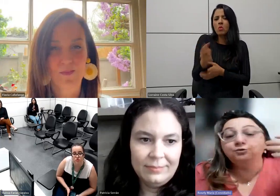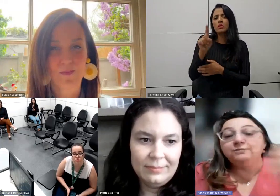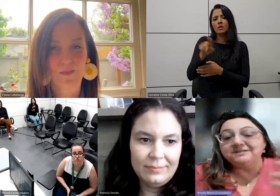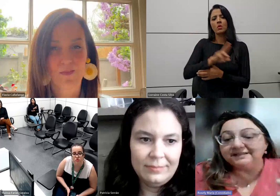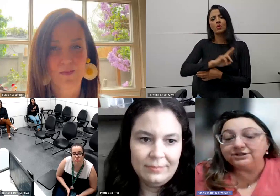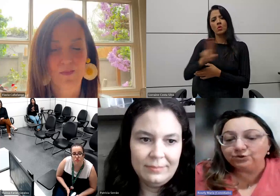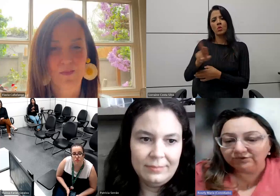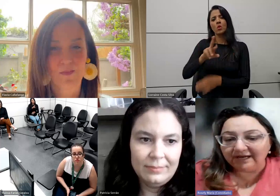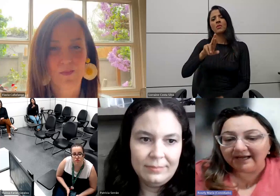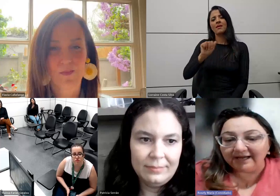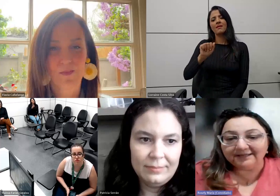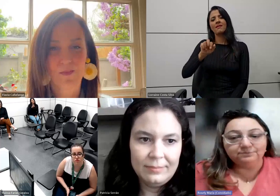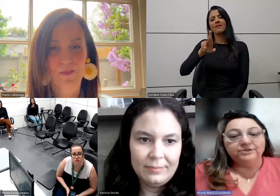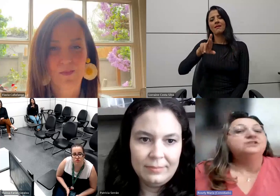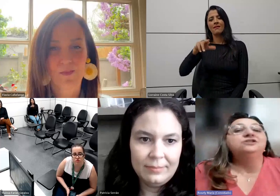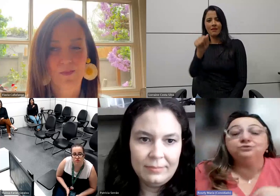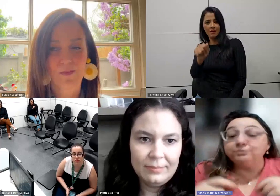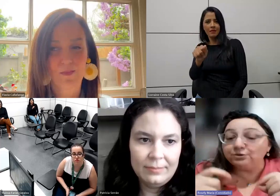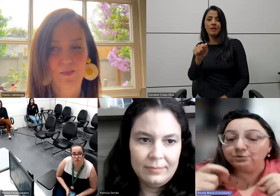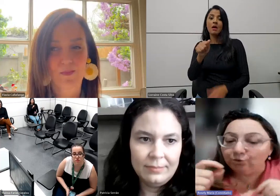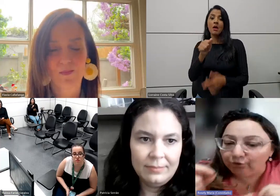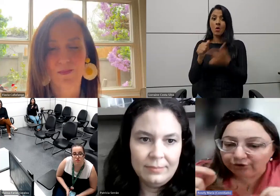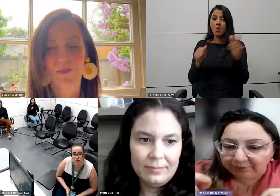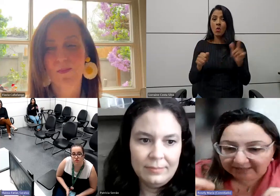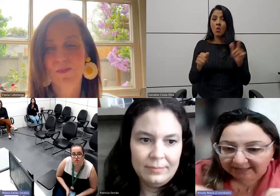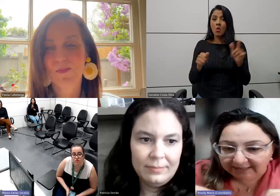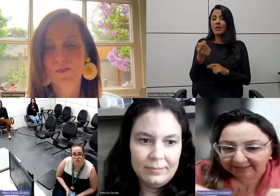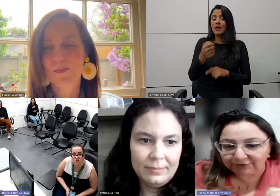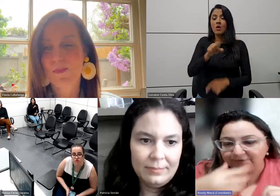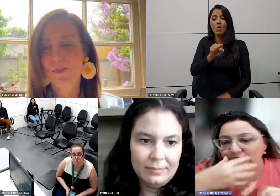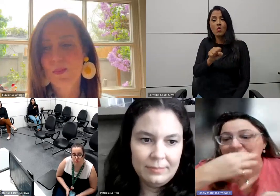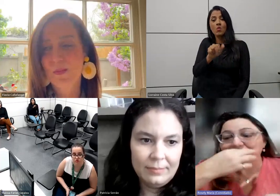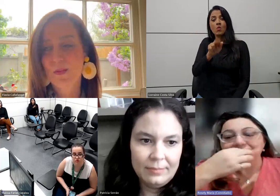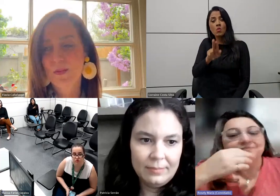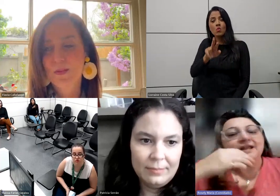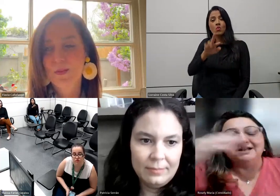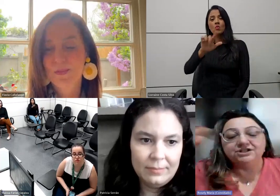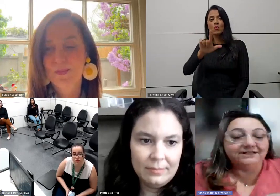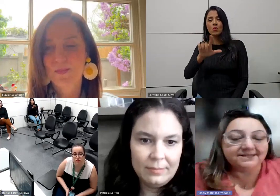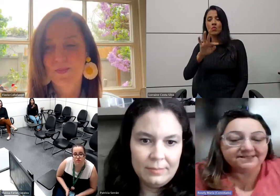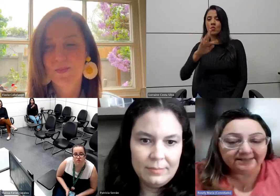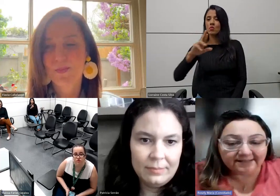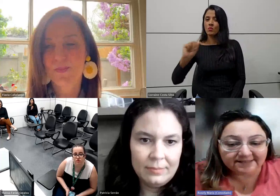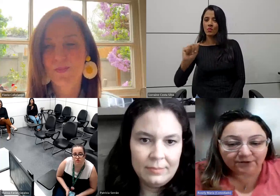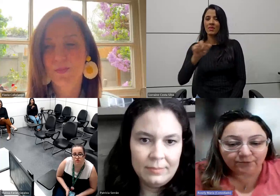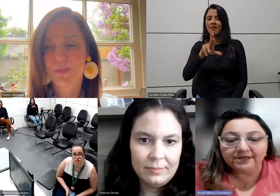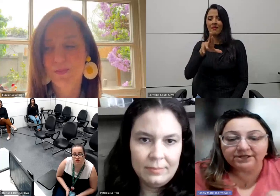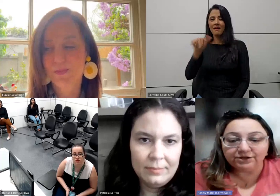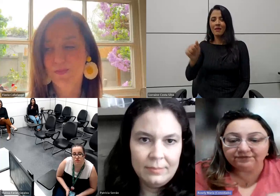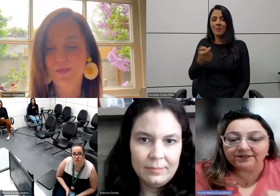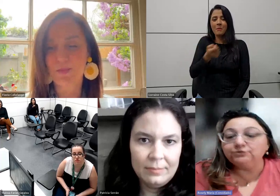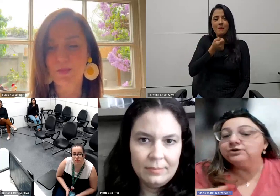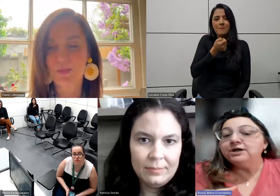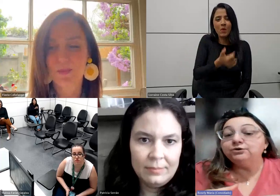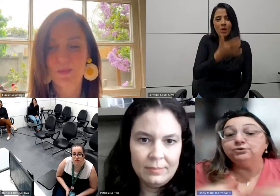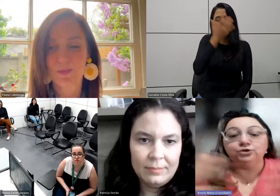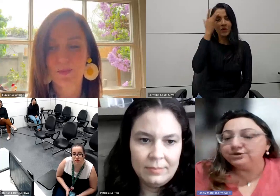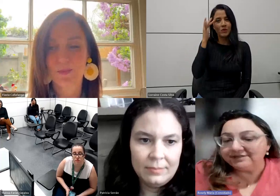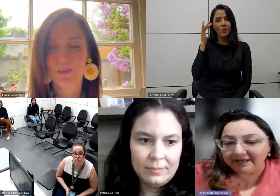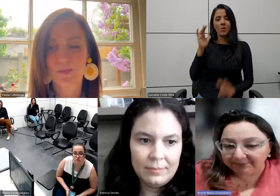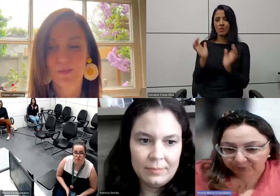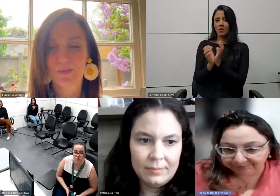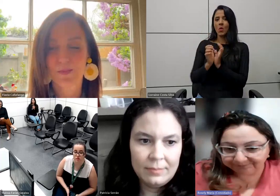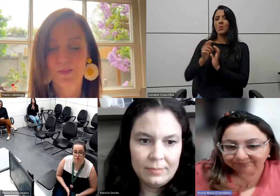de raras, algumas até de ultra raras, porque atingem um número muito pequeno de pessoas. Atingem até 65 indivíduos,